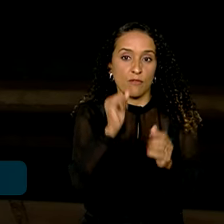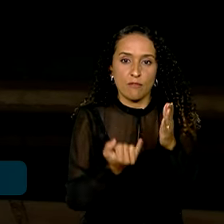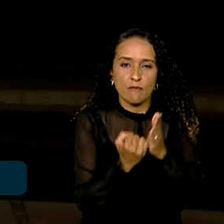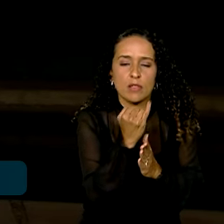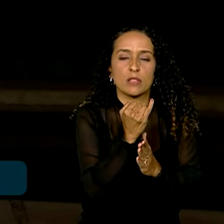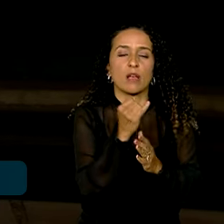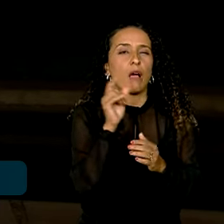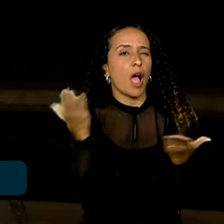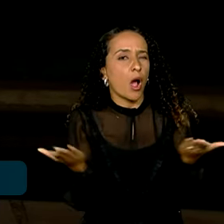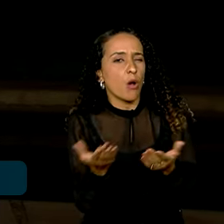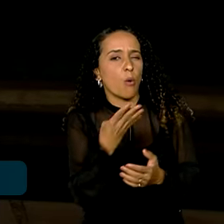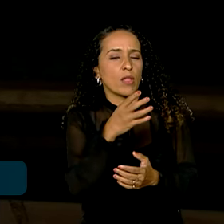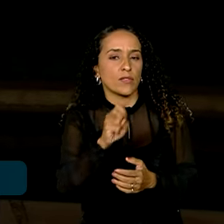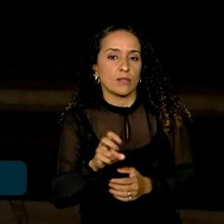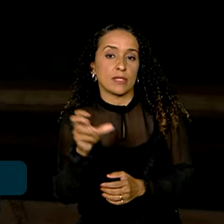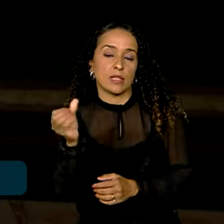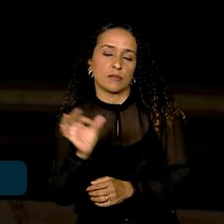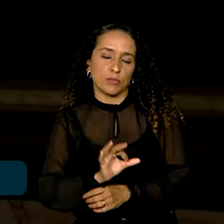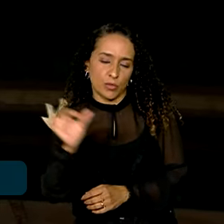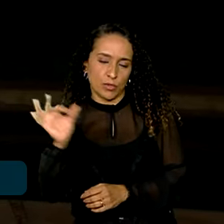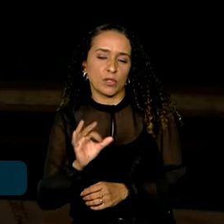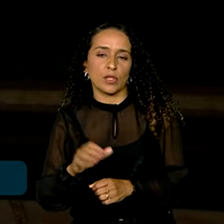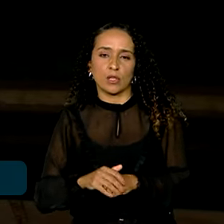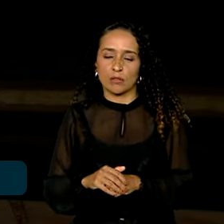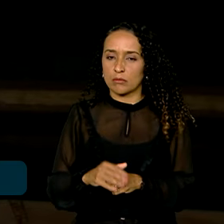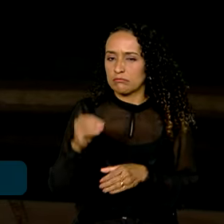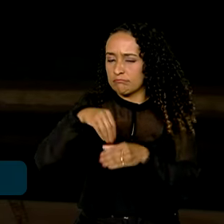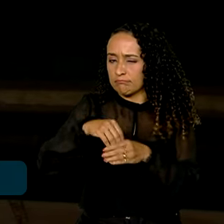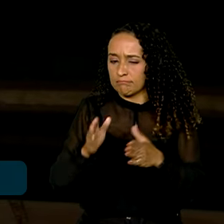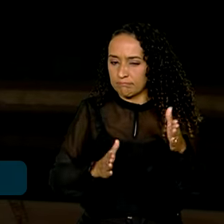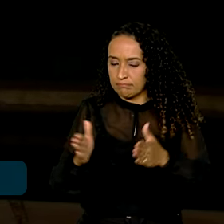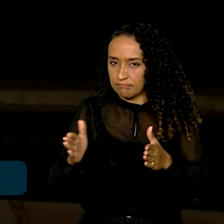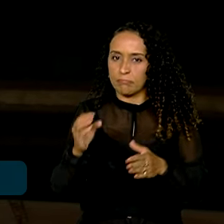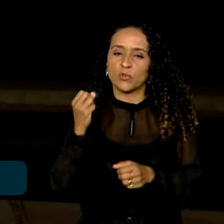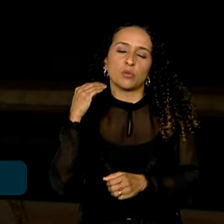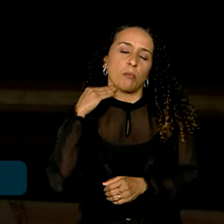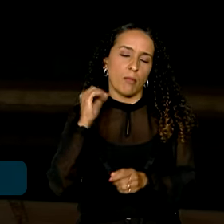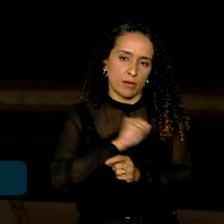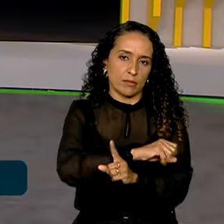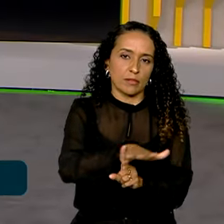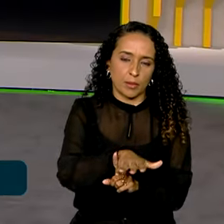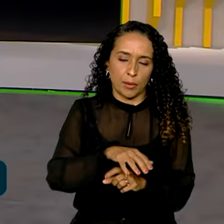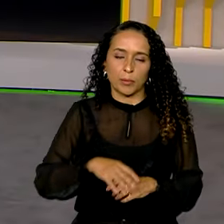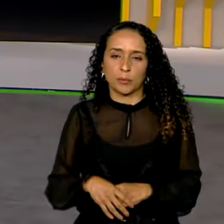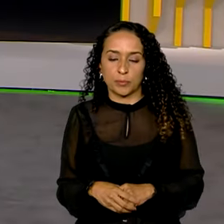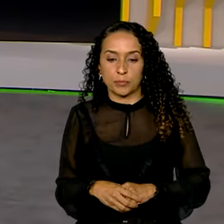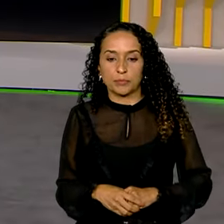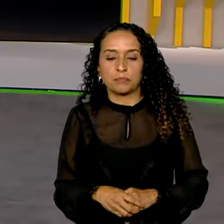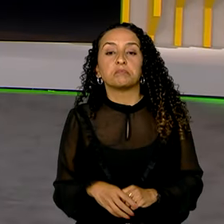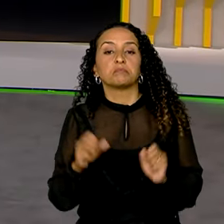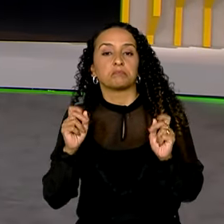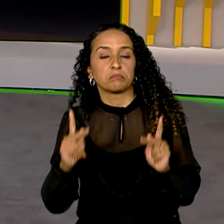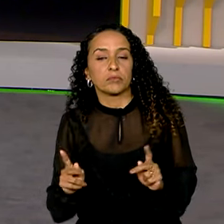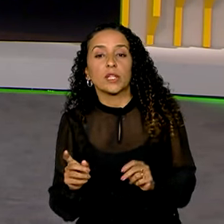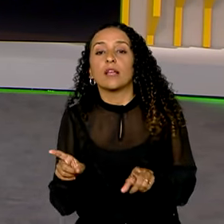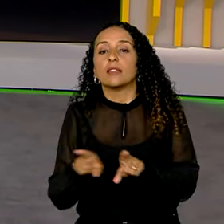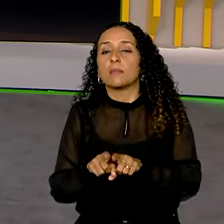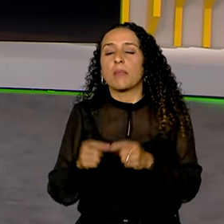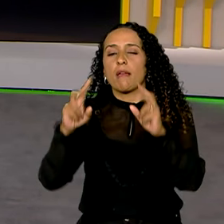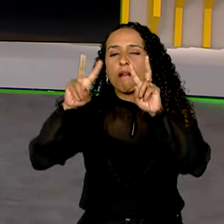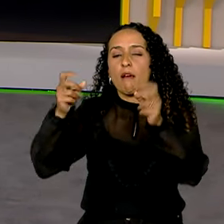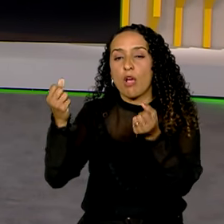que atualmente está em 4,6%, dentro da meta do Banco Central. Carol. Certo, Pablo. E falando em